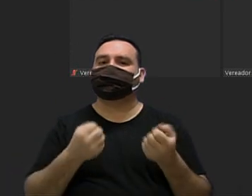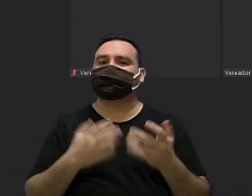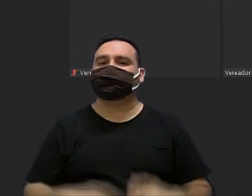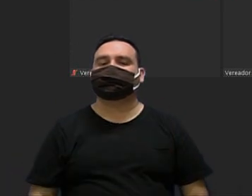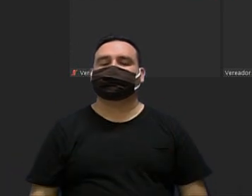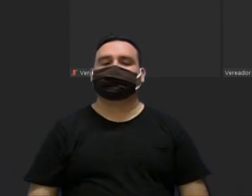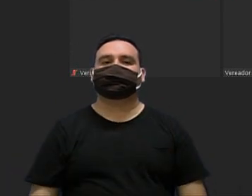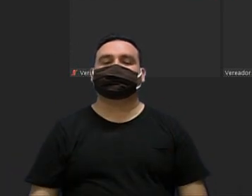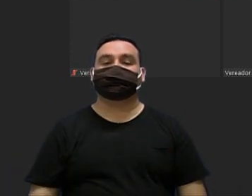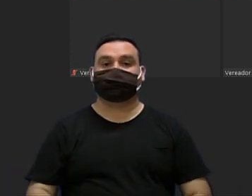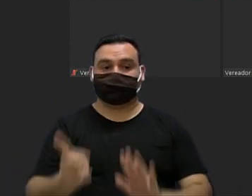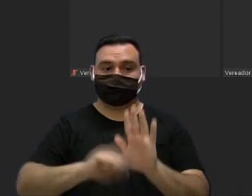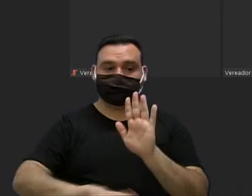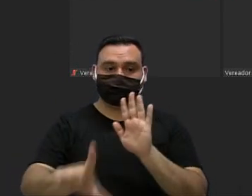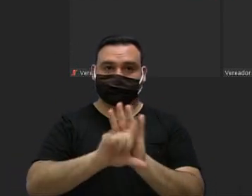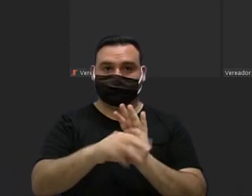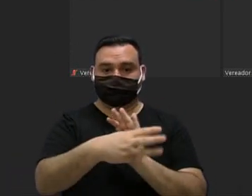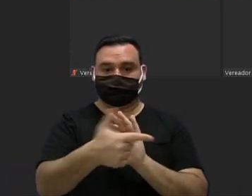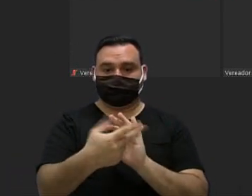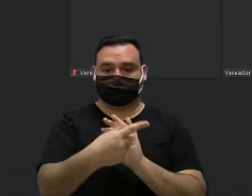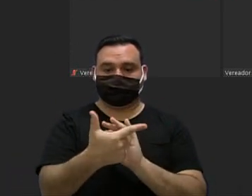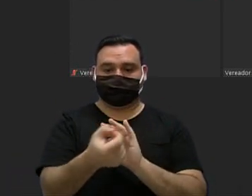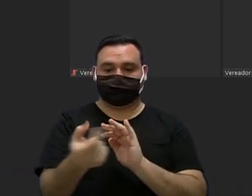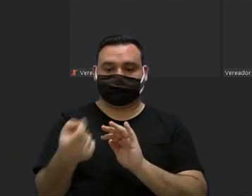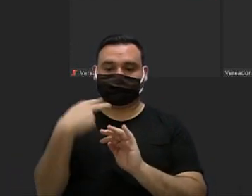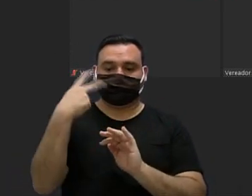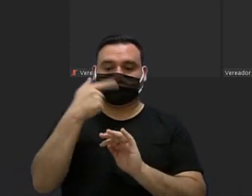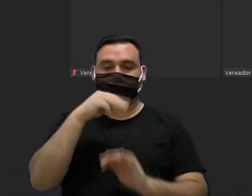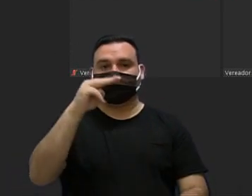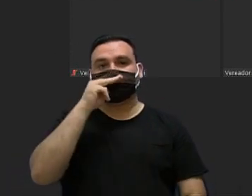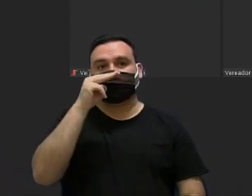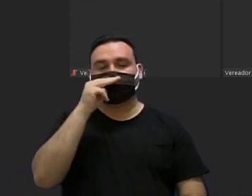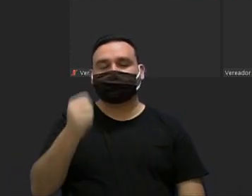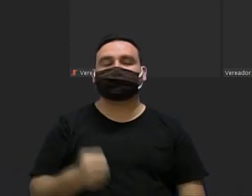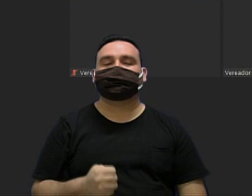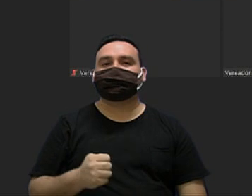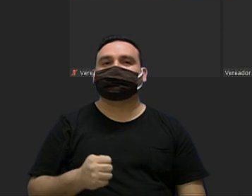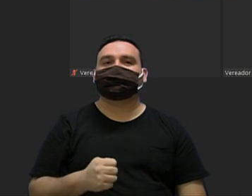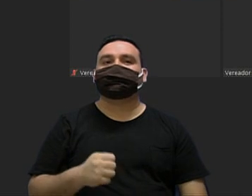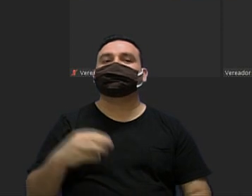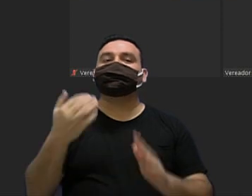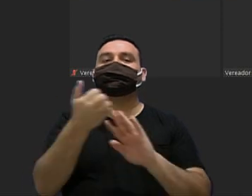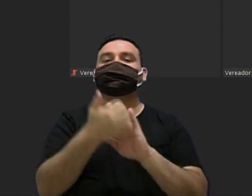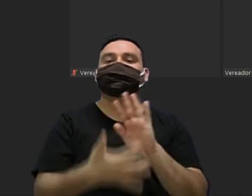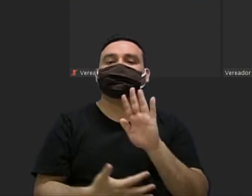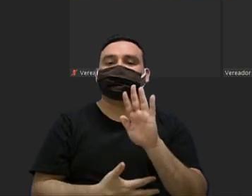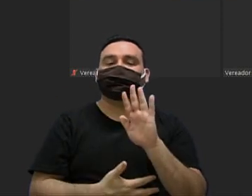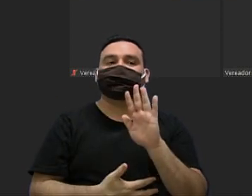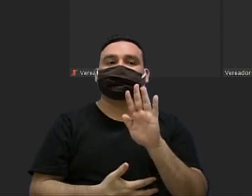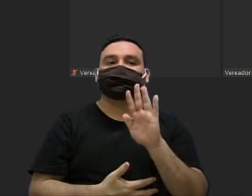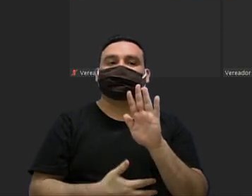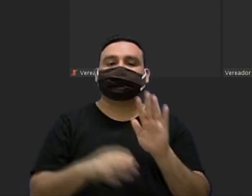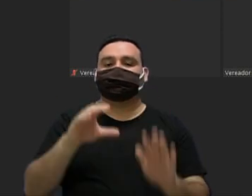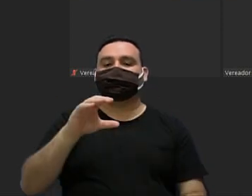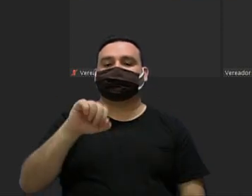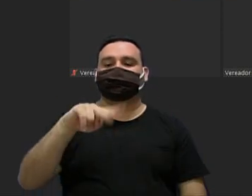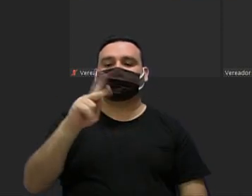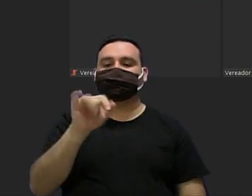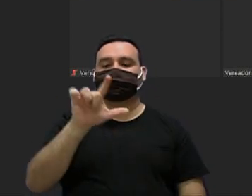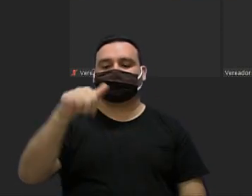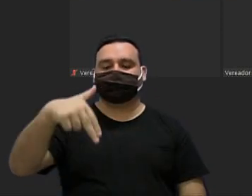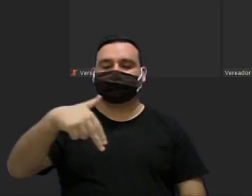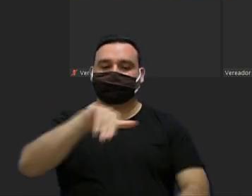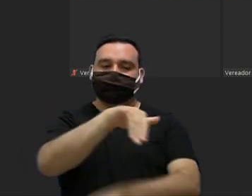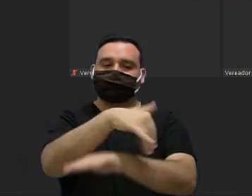projeto de lei 32 2020 do vereador Martinez dispõe sobre Paulo Michelin uma via pública